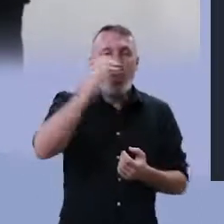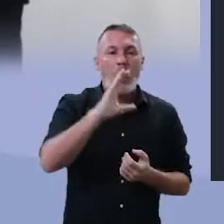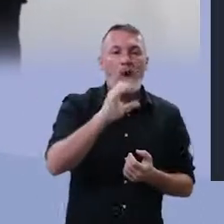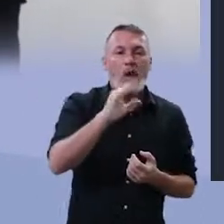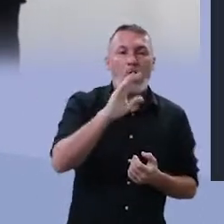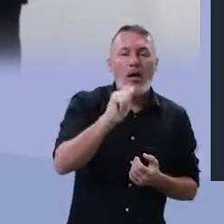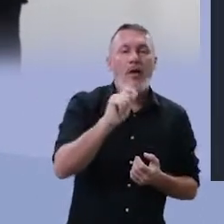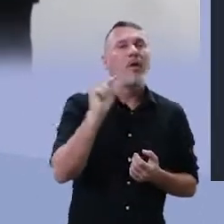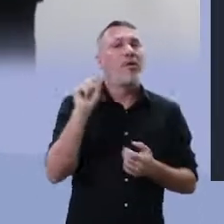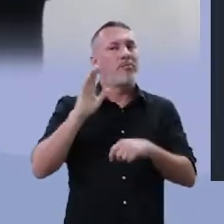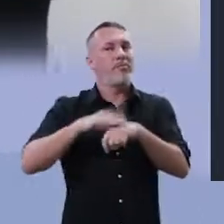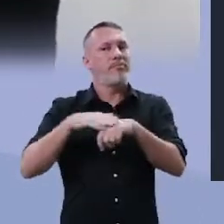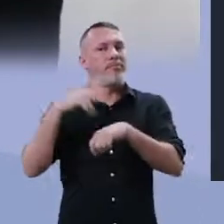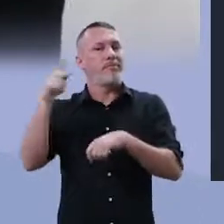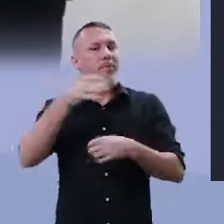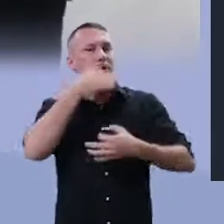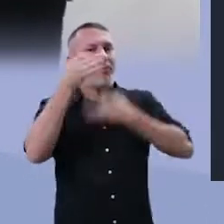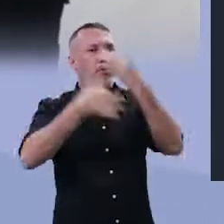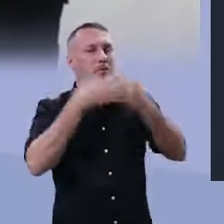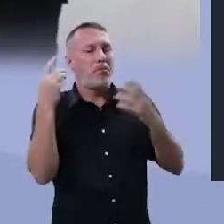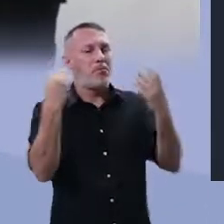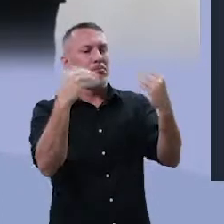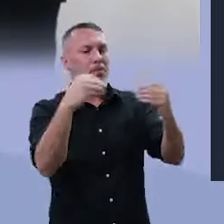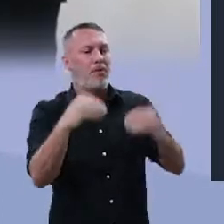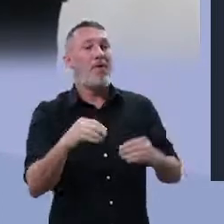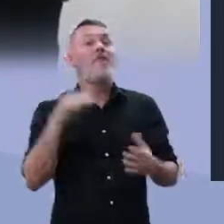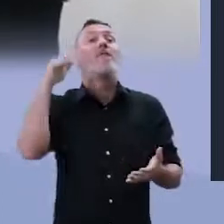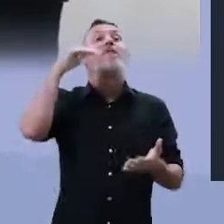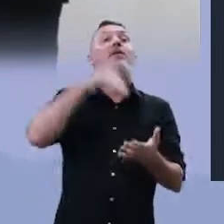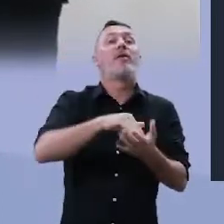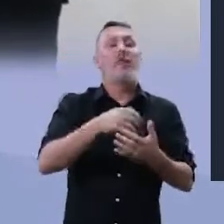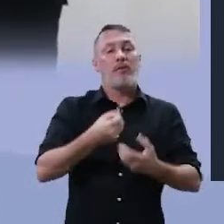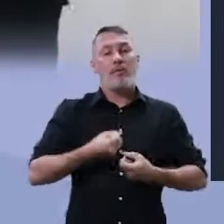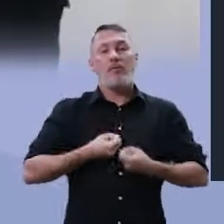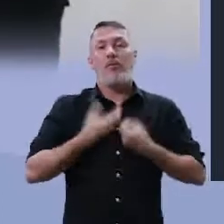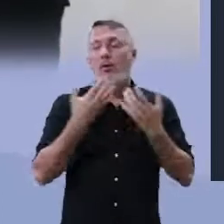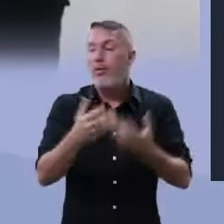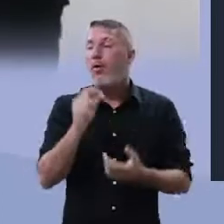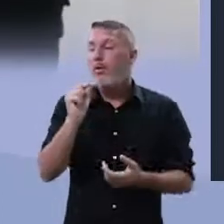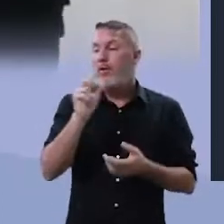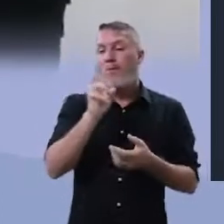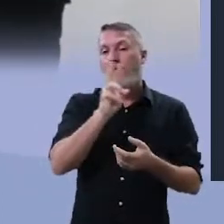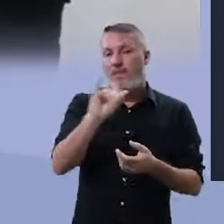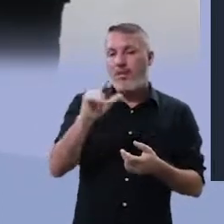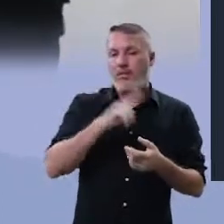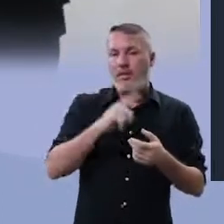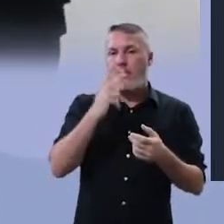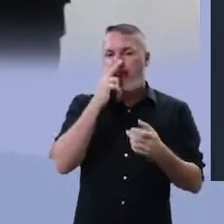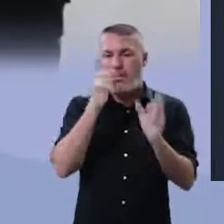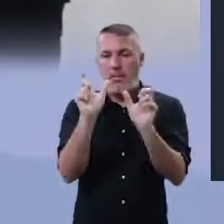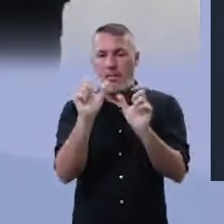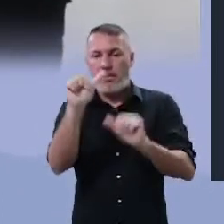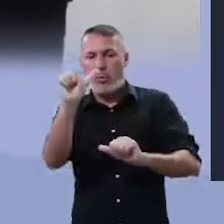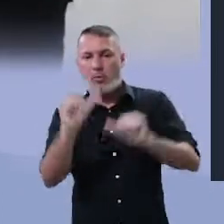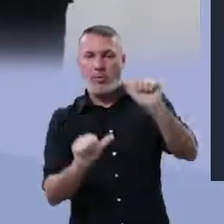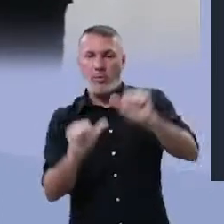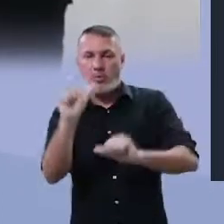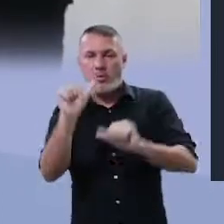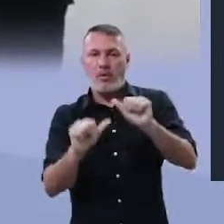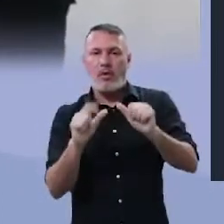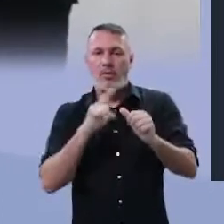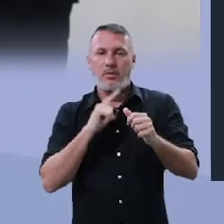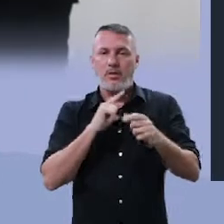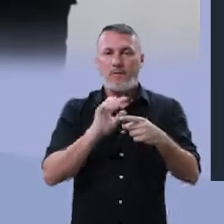modo íntimo, individual, ele vai terminar o poema. Ele vai construir por meio da mudança